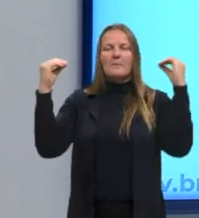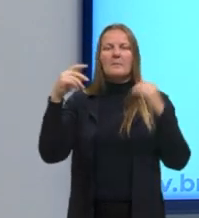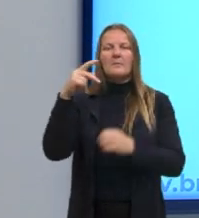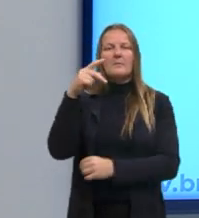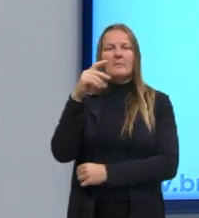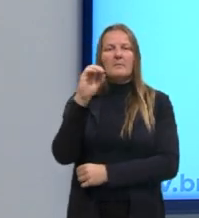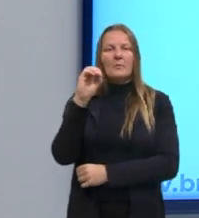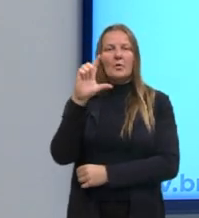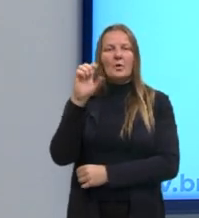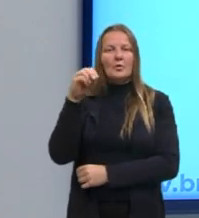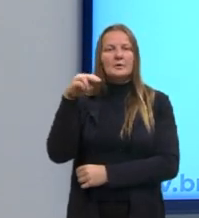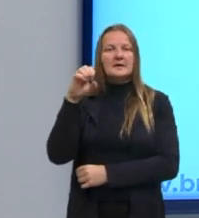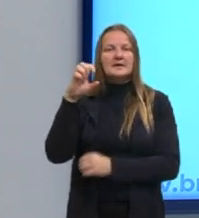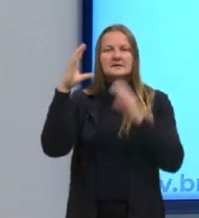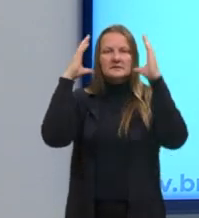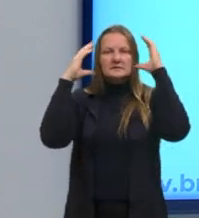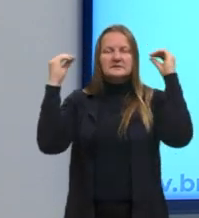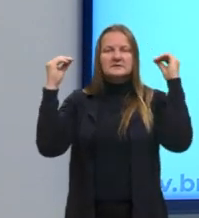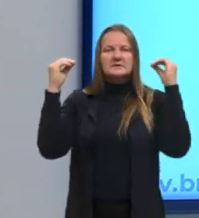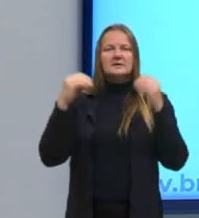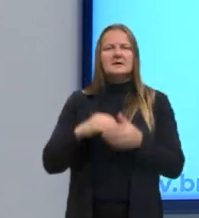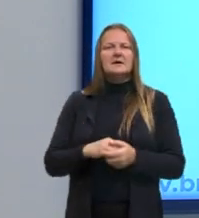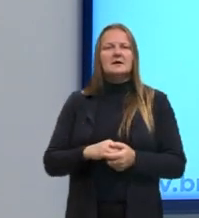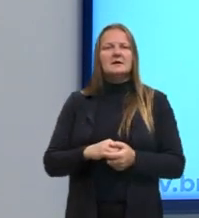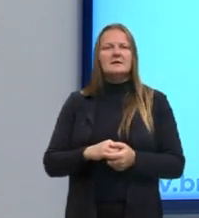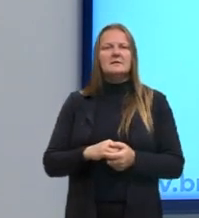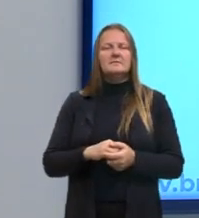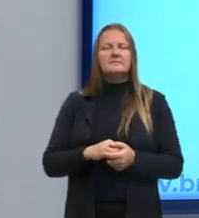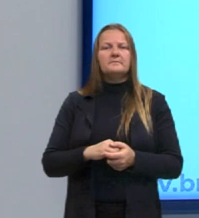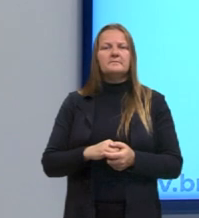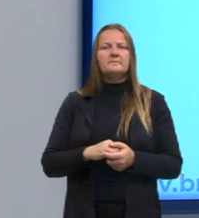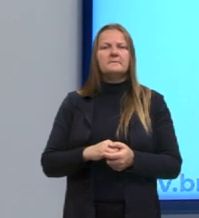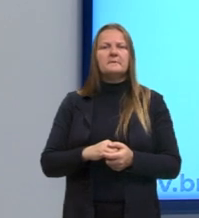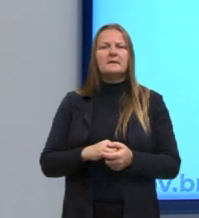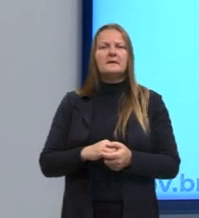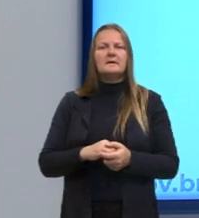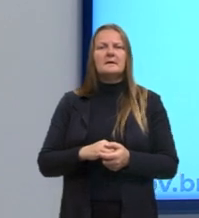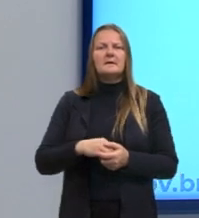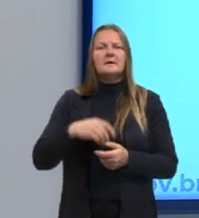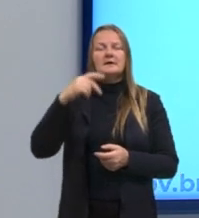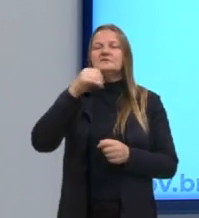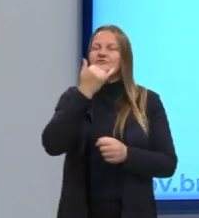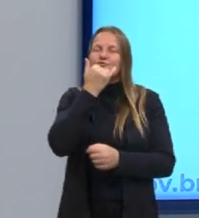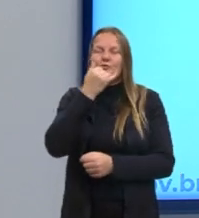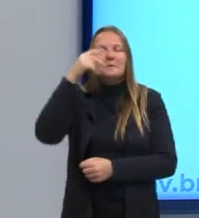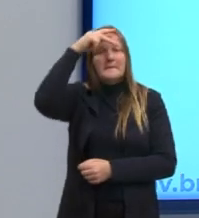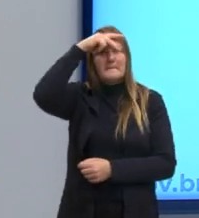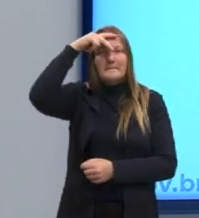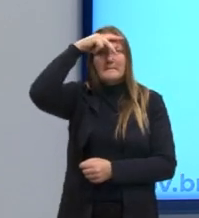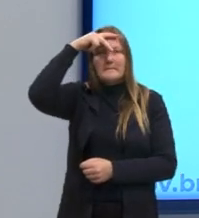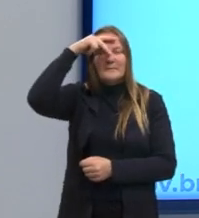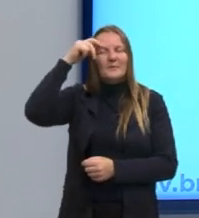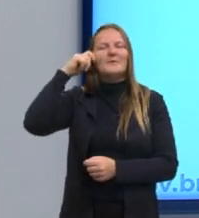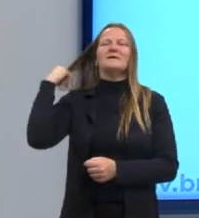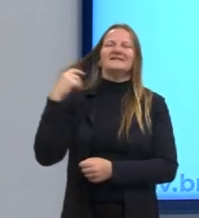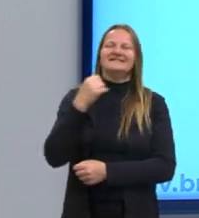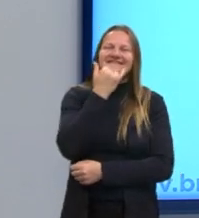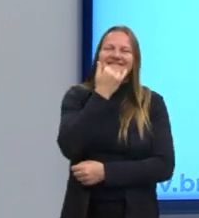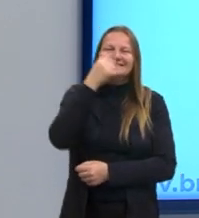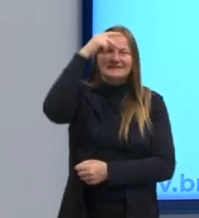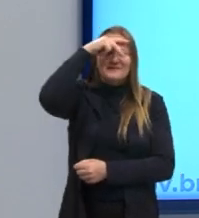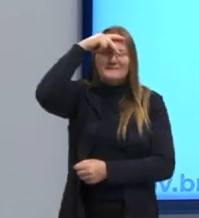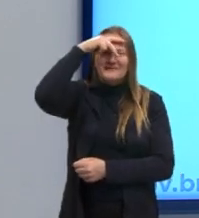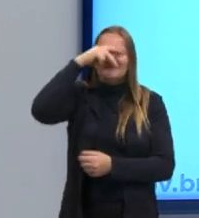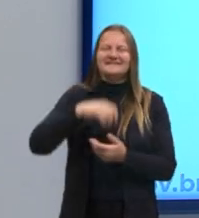E ele, é um sociólogo polonês, e ele fala muito sobre a modernidade e pós-modernidade. Inclusive, tem dicas, são vários